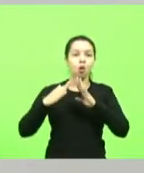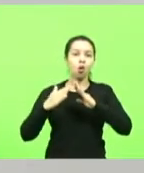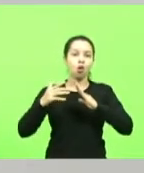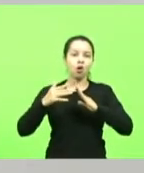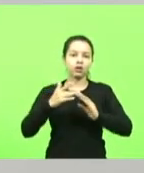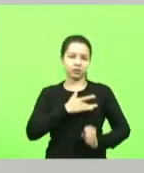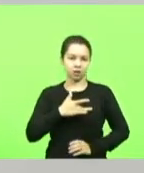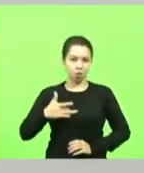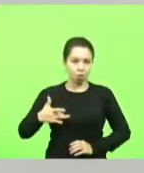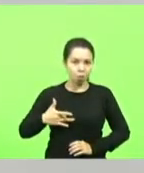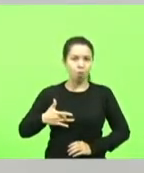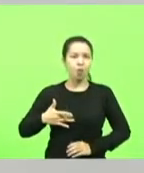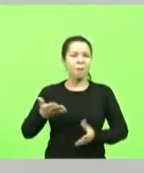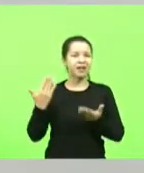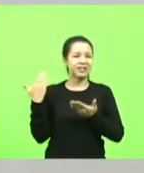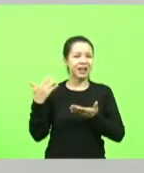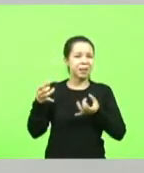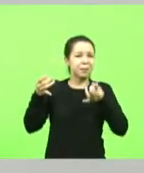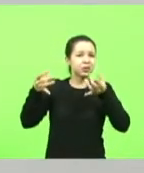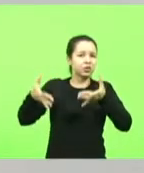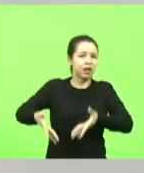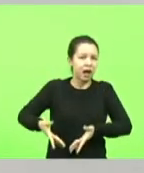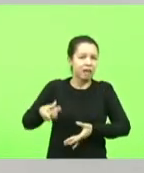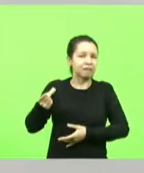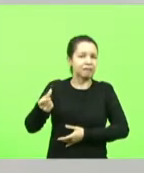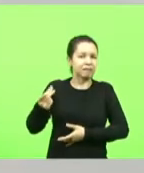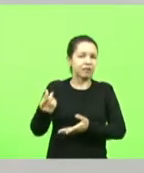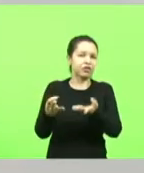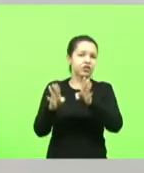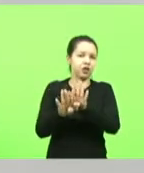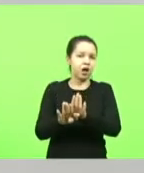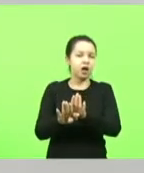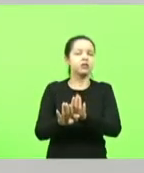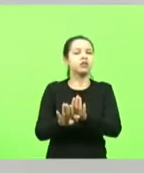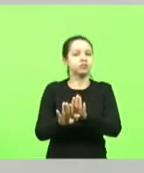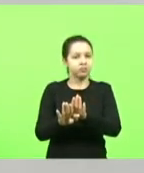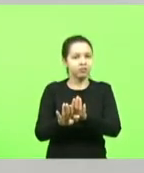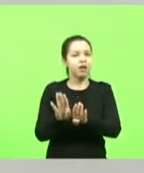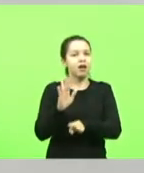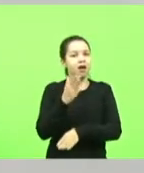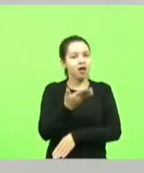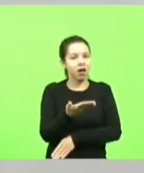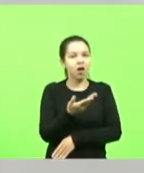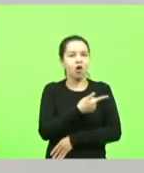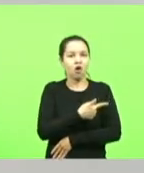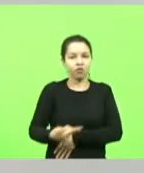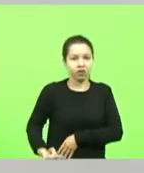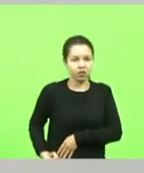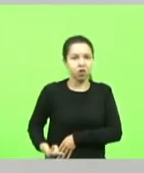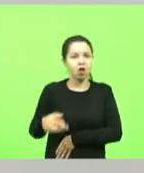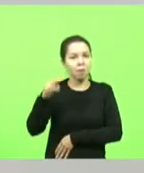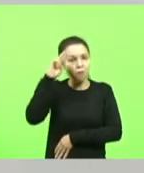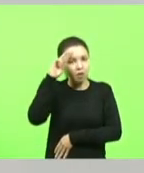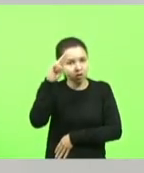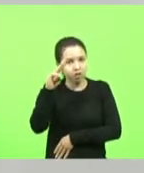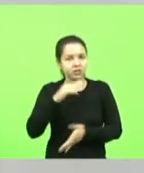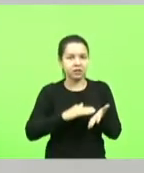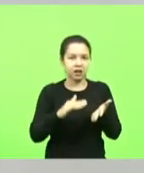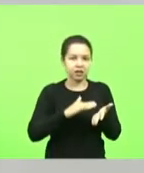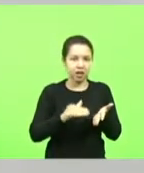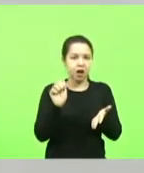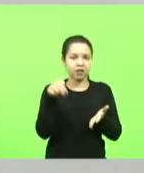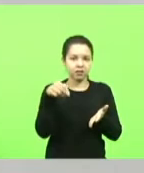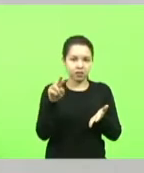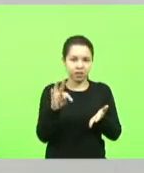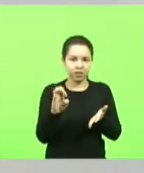no município de Salete e que o governador Moisés secretário André liberaram os